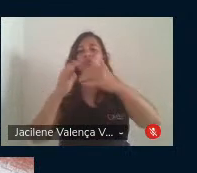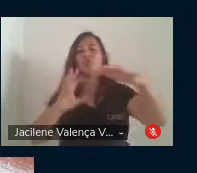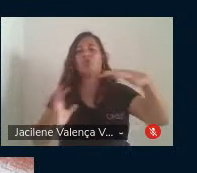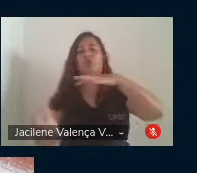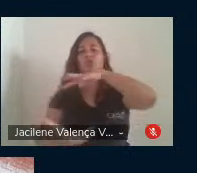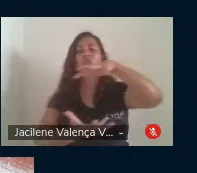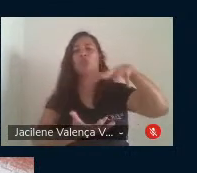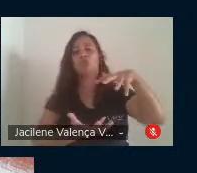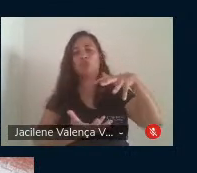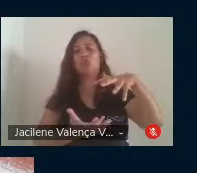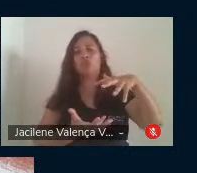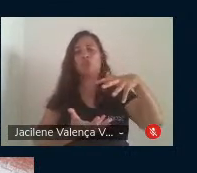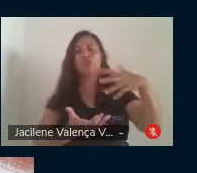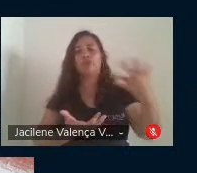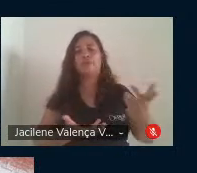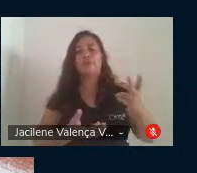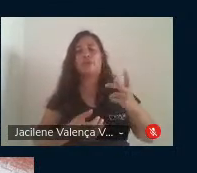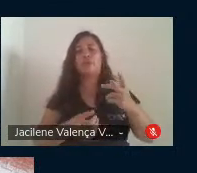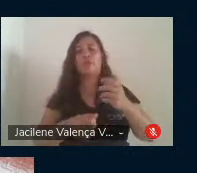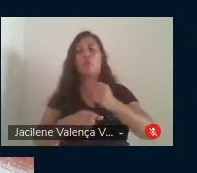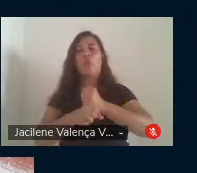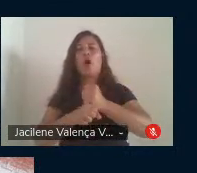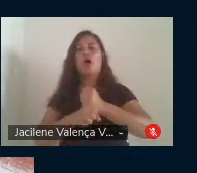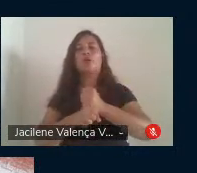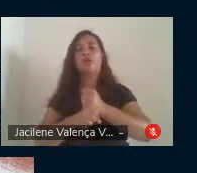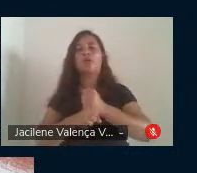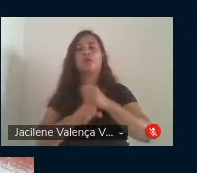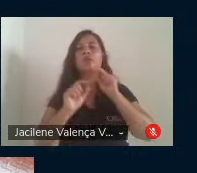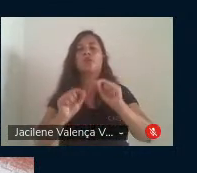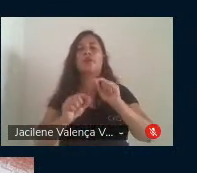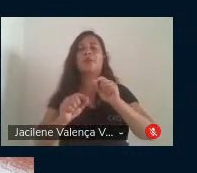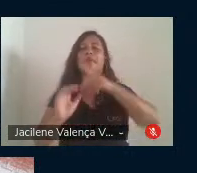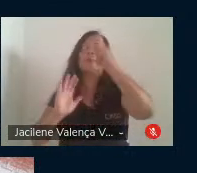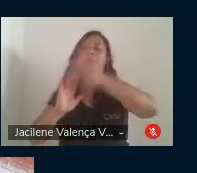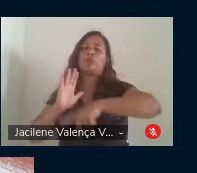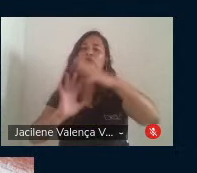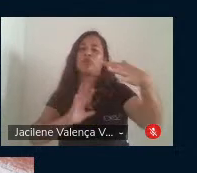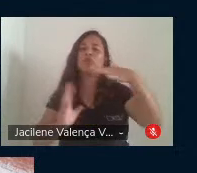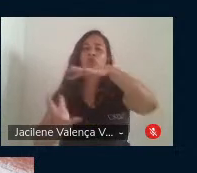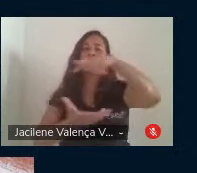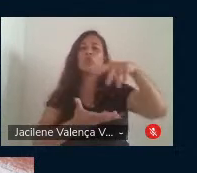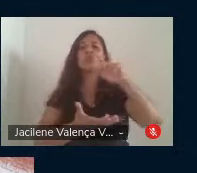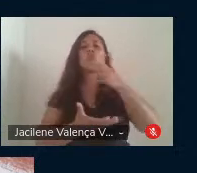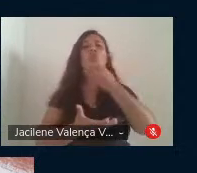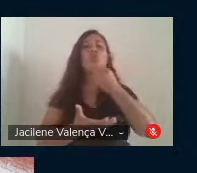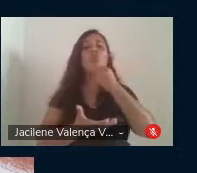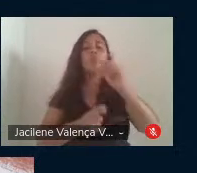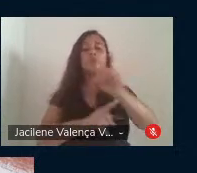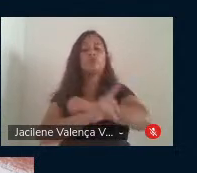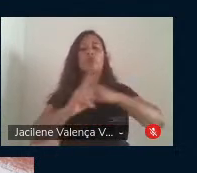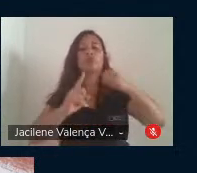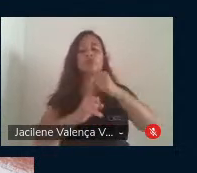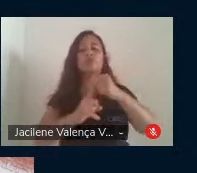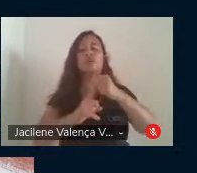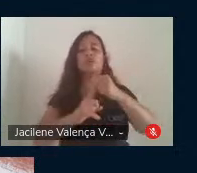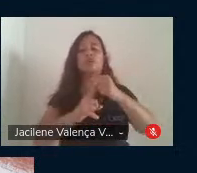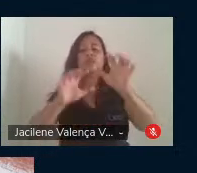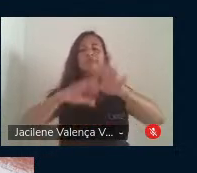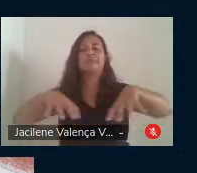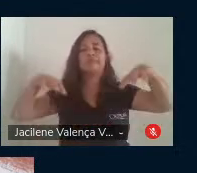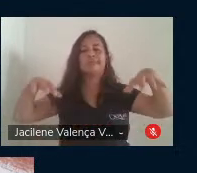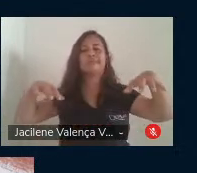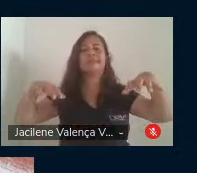esse, em que temos projetos de mundo, de homem, de sociedade, tão distintos em disputa,